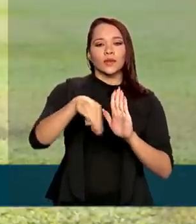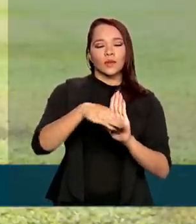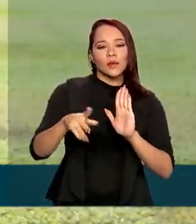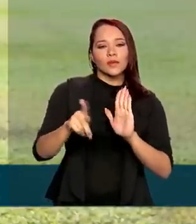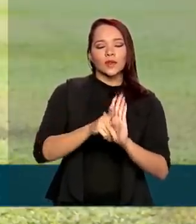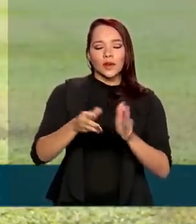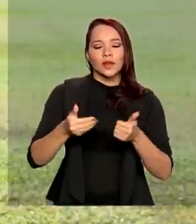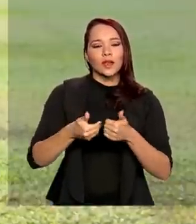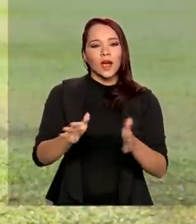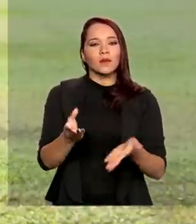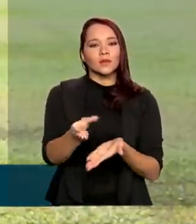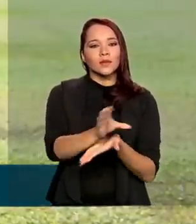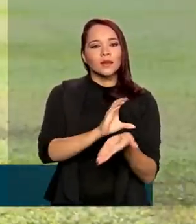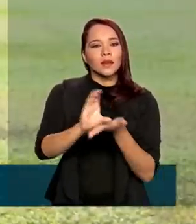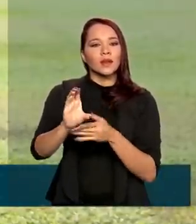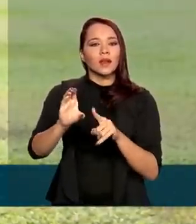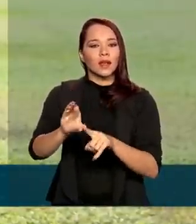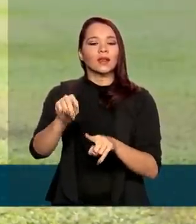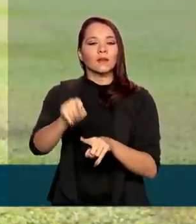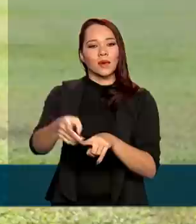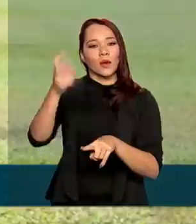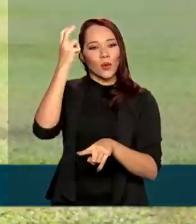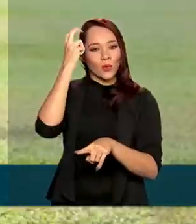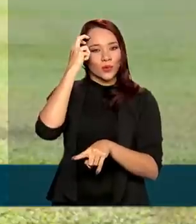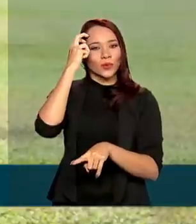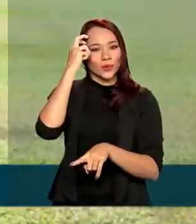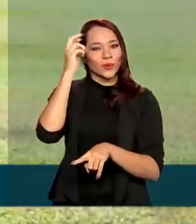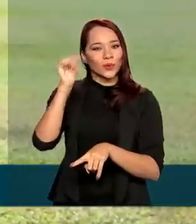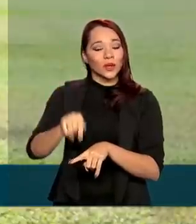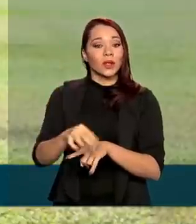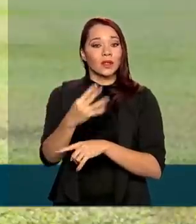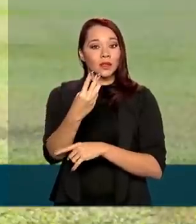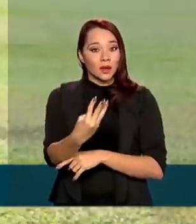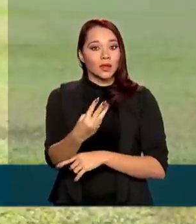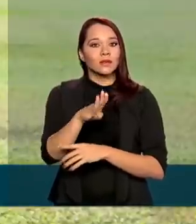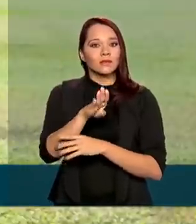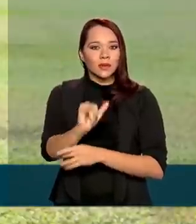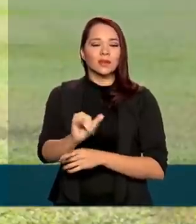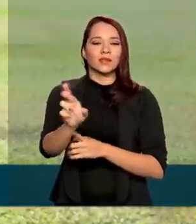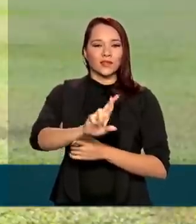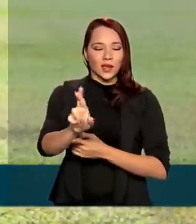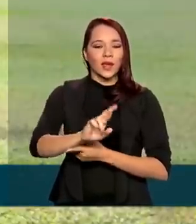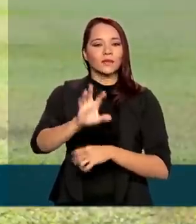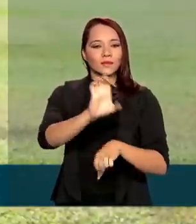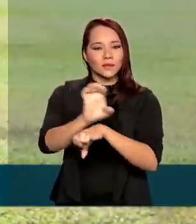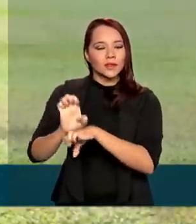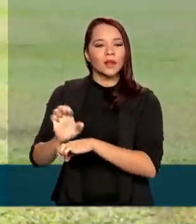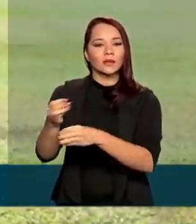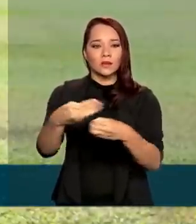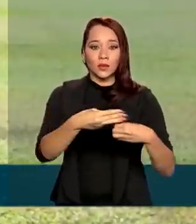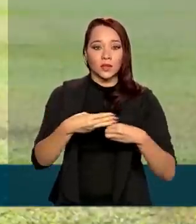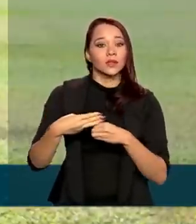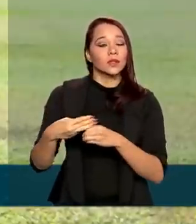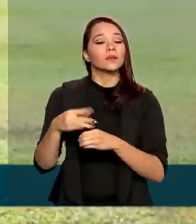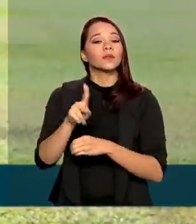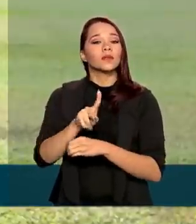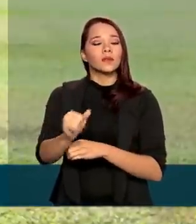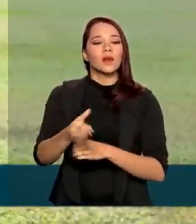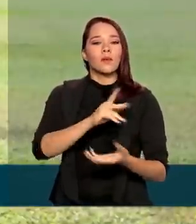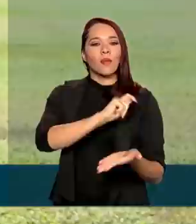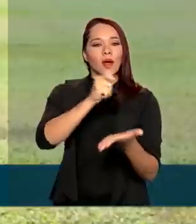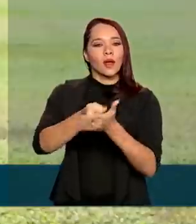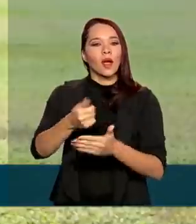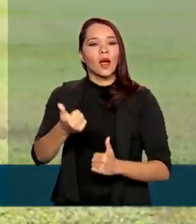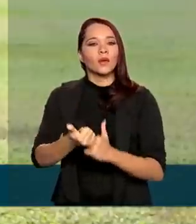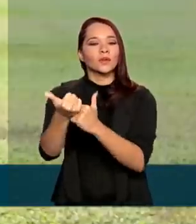que abre esse crédito extraordinário para a cultura. São 3 bilhões de reais para estados e municípios que vão pagar